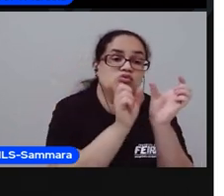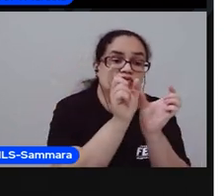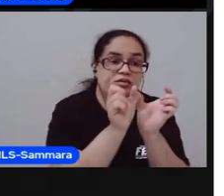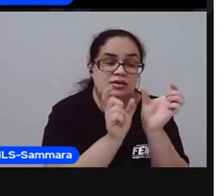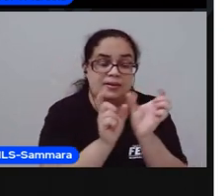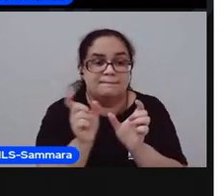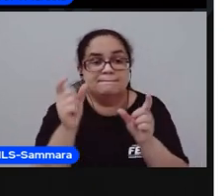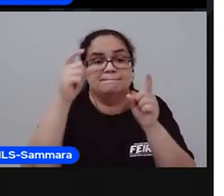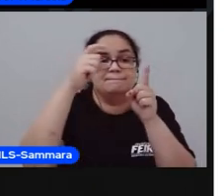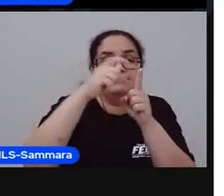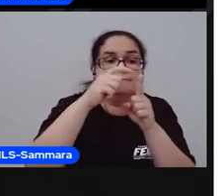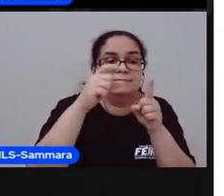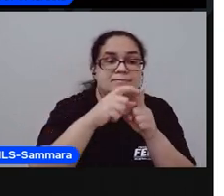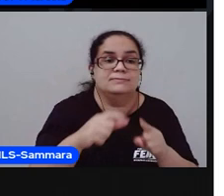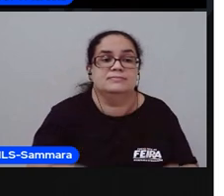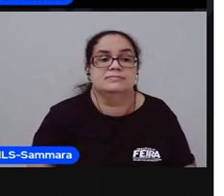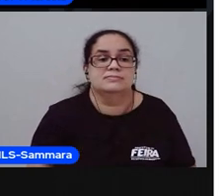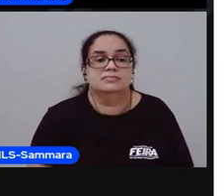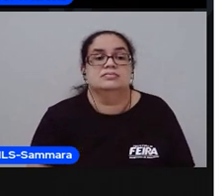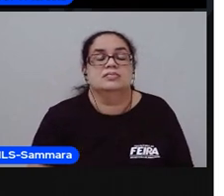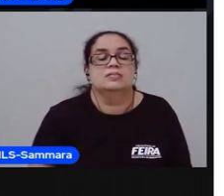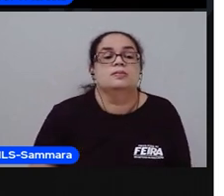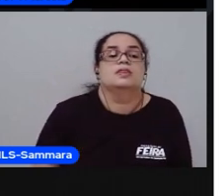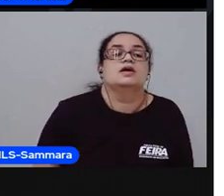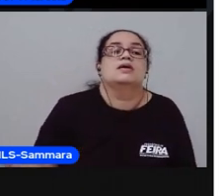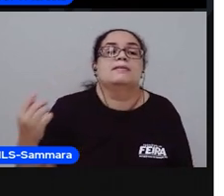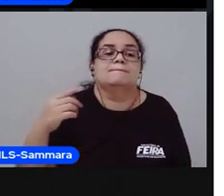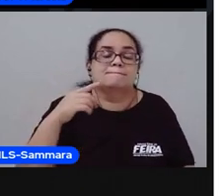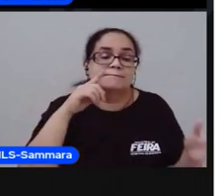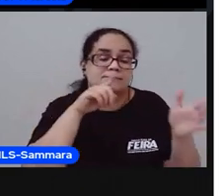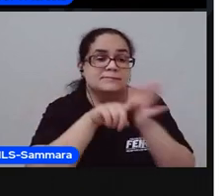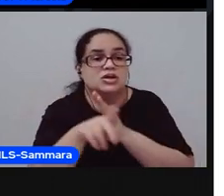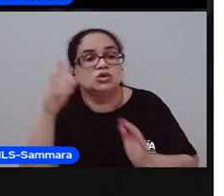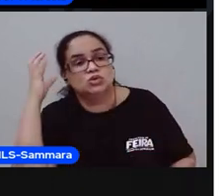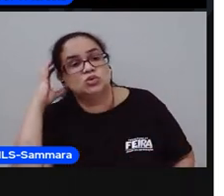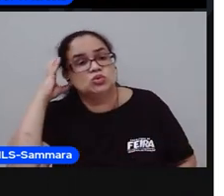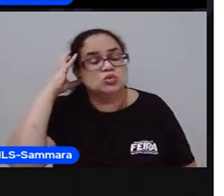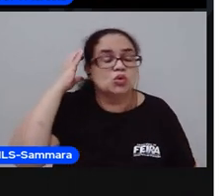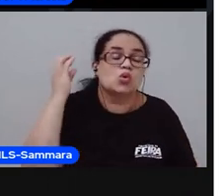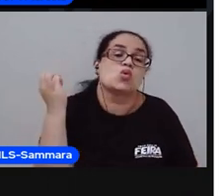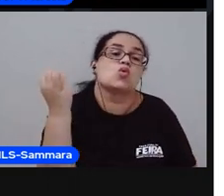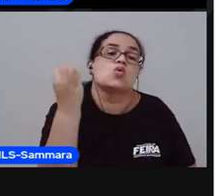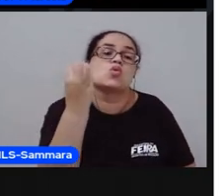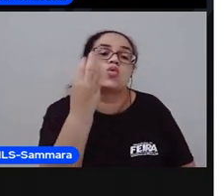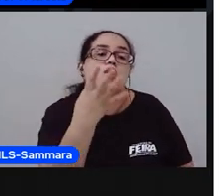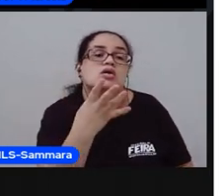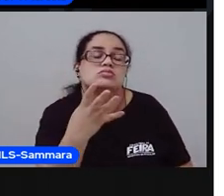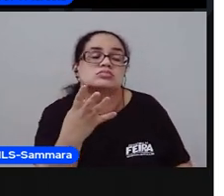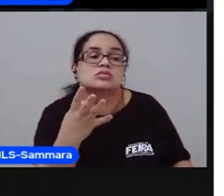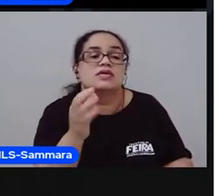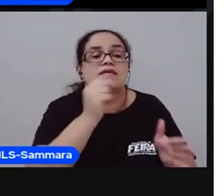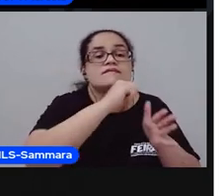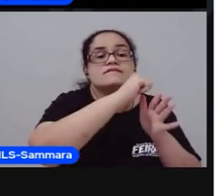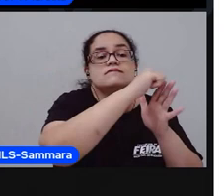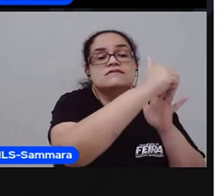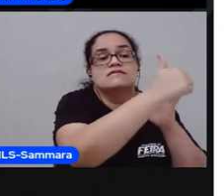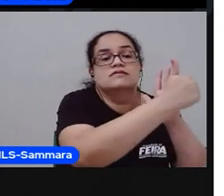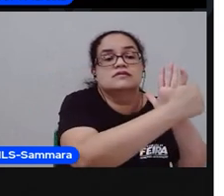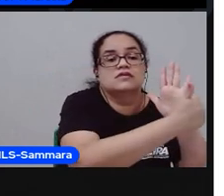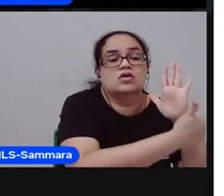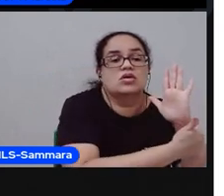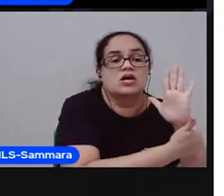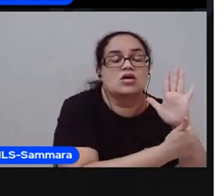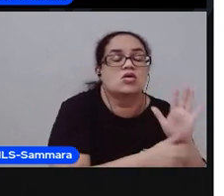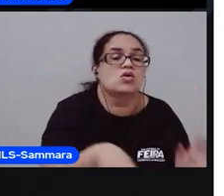palavra. Vou perguntar o som de quais vogais vocês ouviram. Quando eu falo